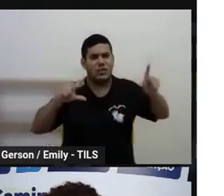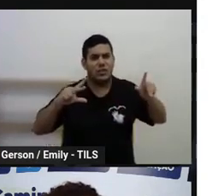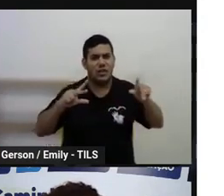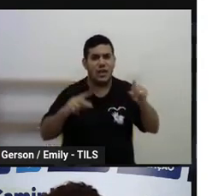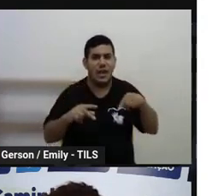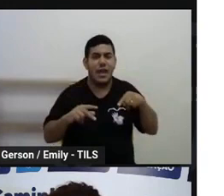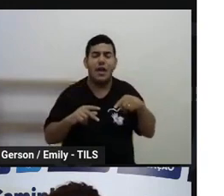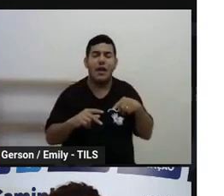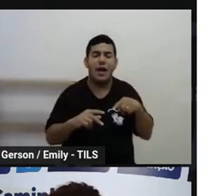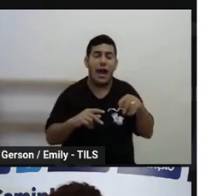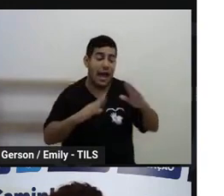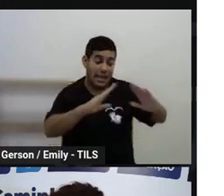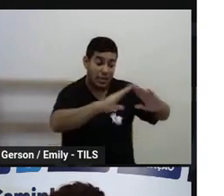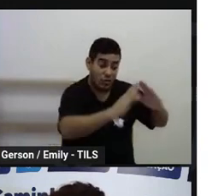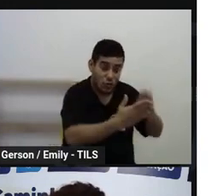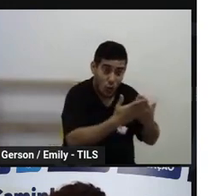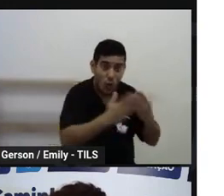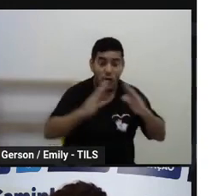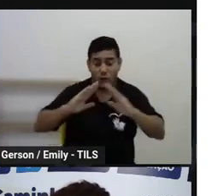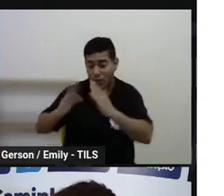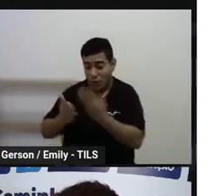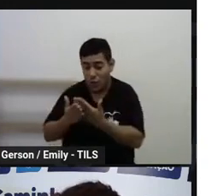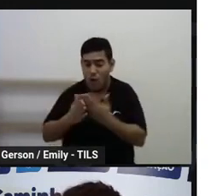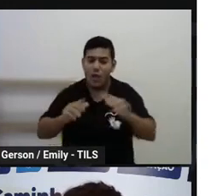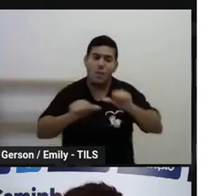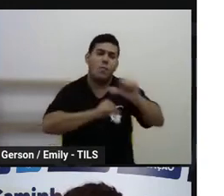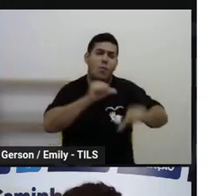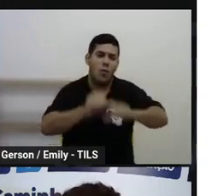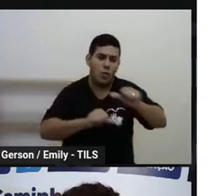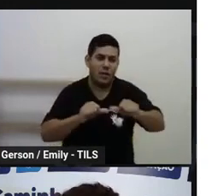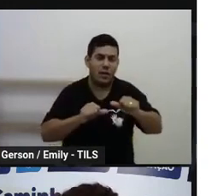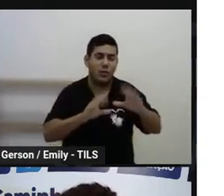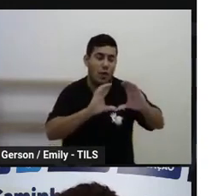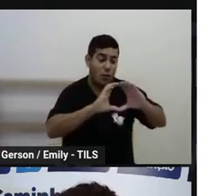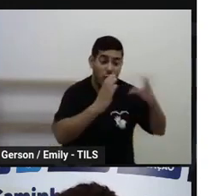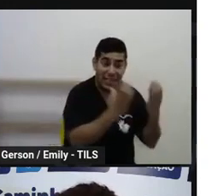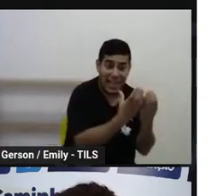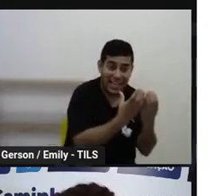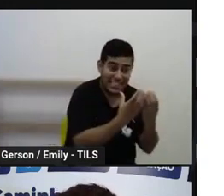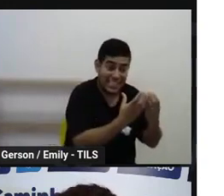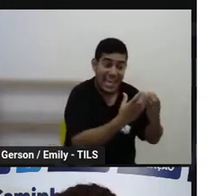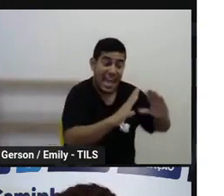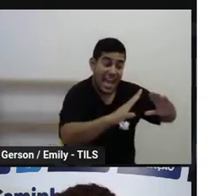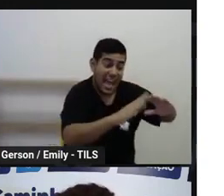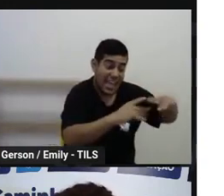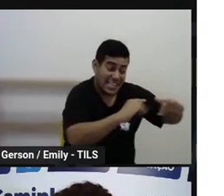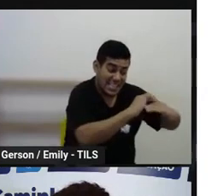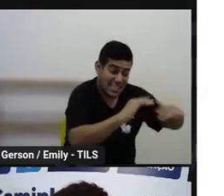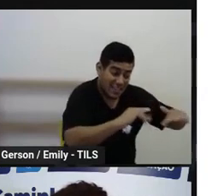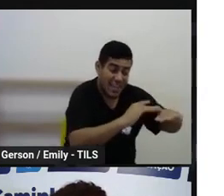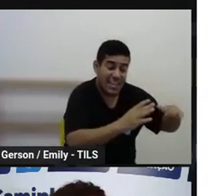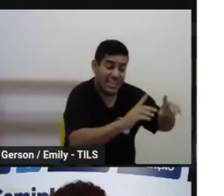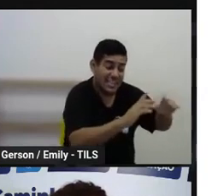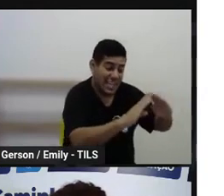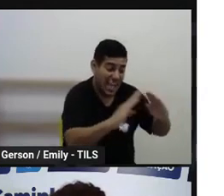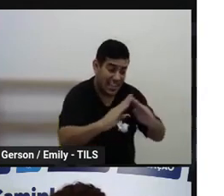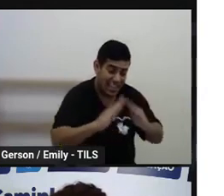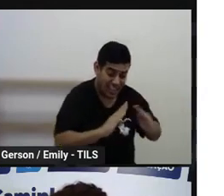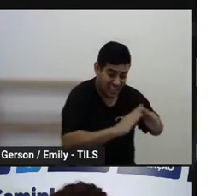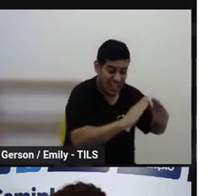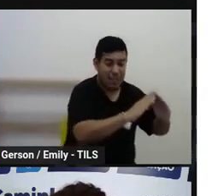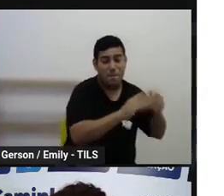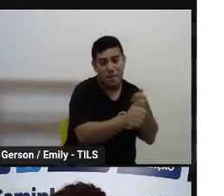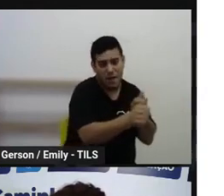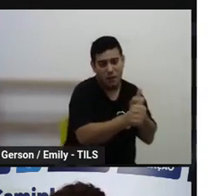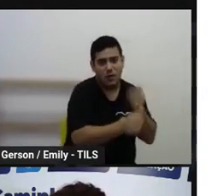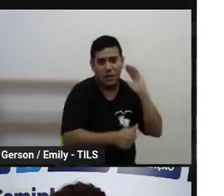que a realidade de uma escola para outra muda muito, de acordo com a comunidade que ela está inserida também. Então, gente precisa conhecer